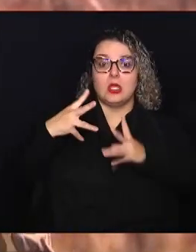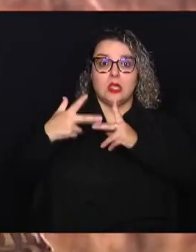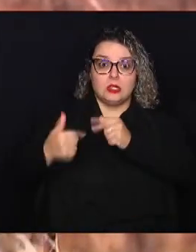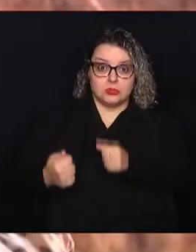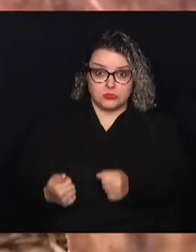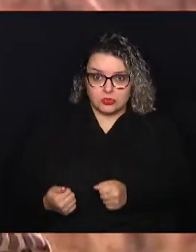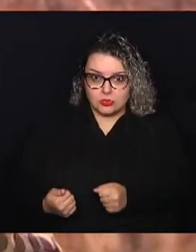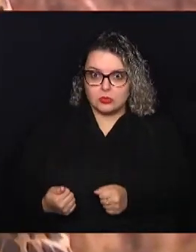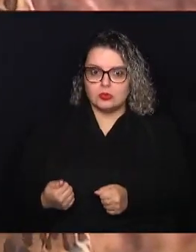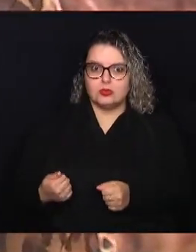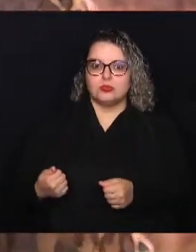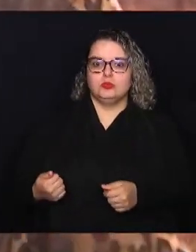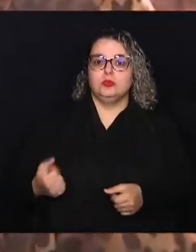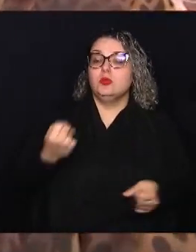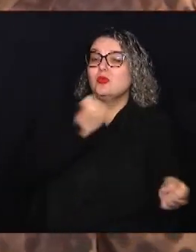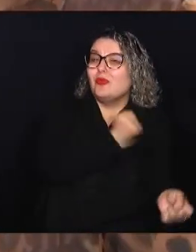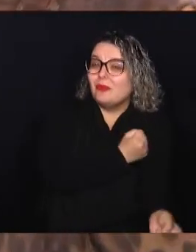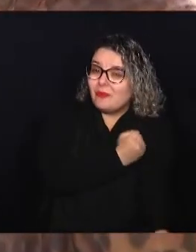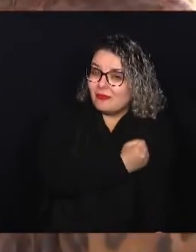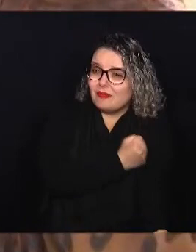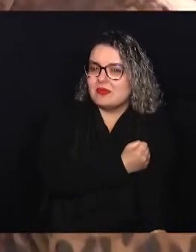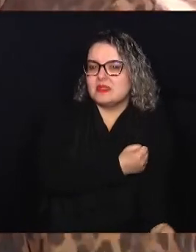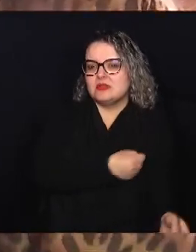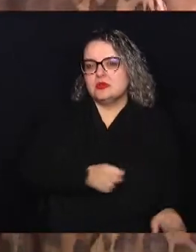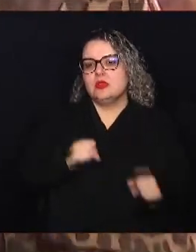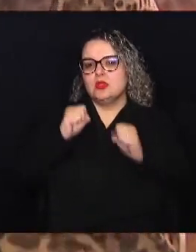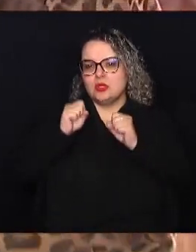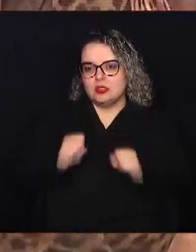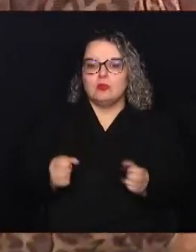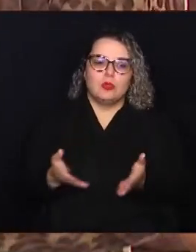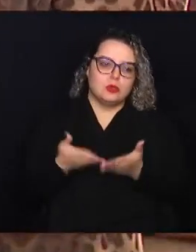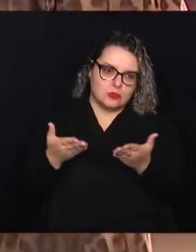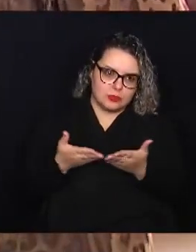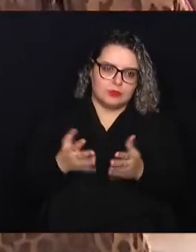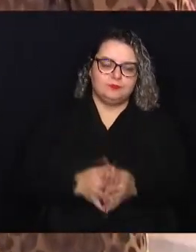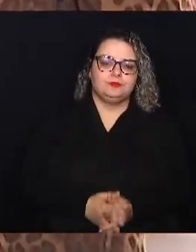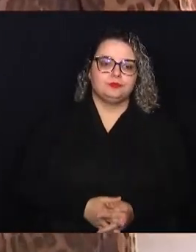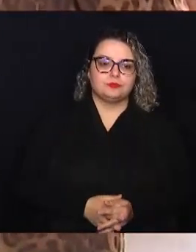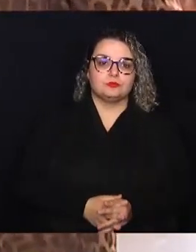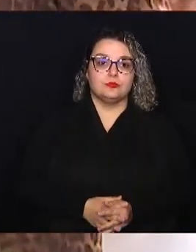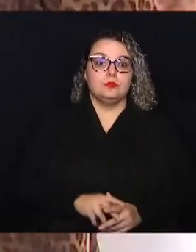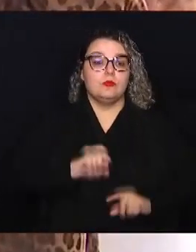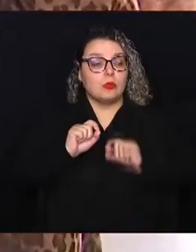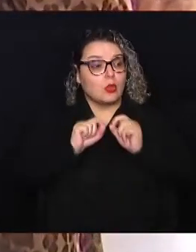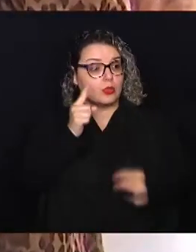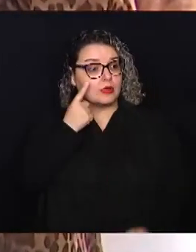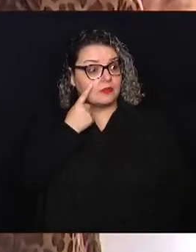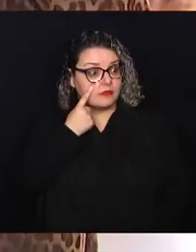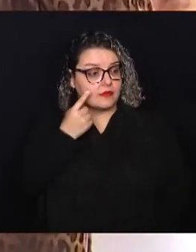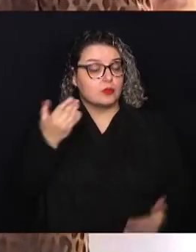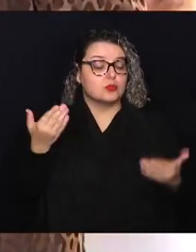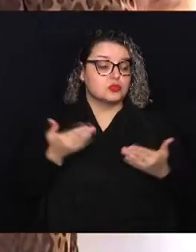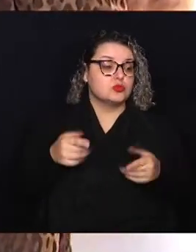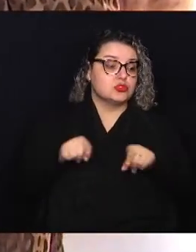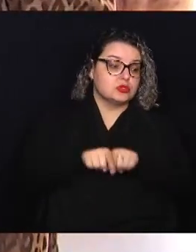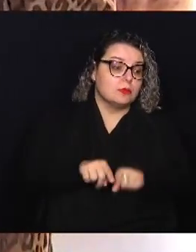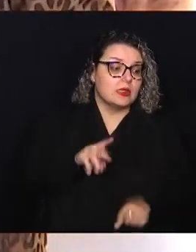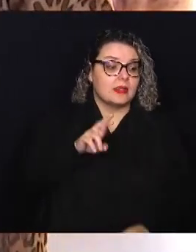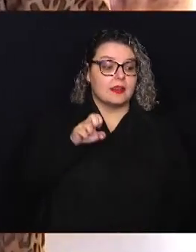desse vício que realmente pode levar ao empobrecimento. Bom, o a gente vê muito hoje também, né, Renata?